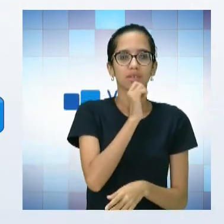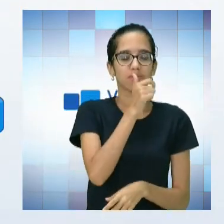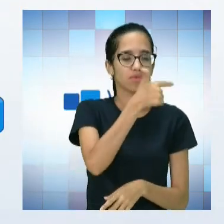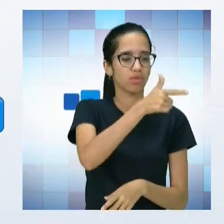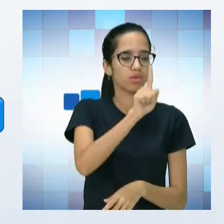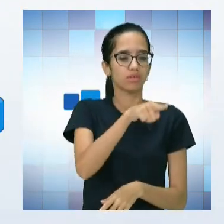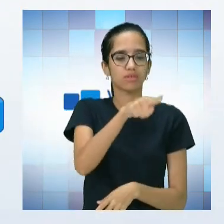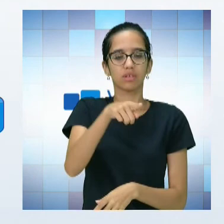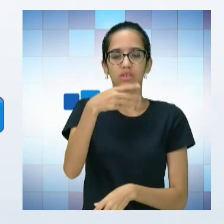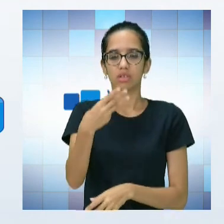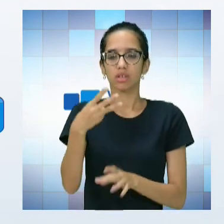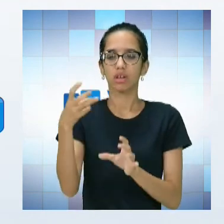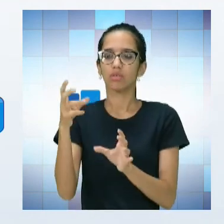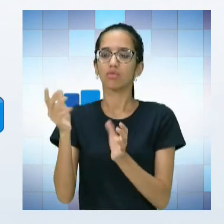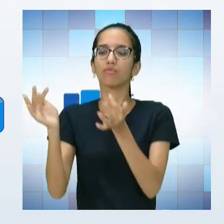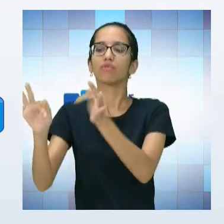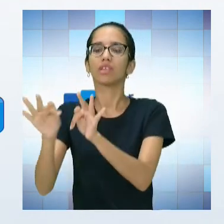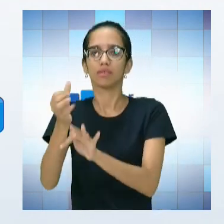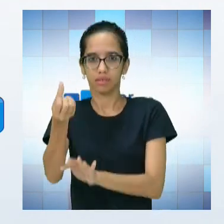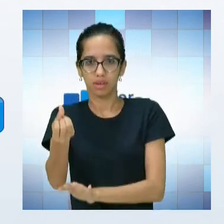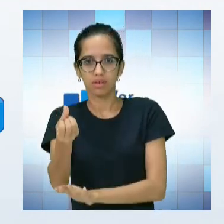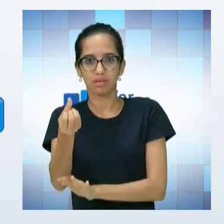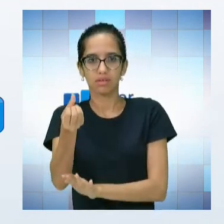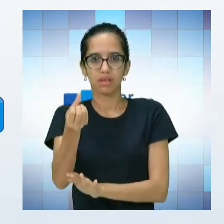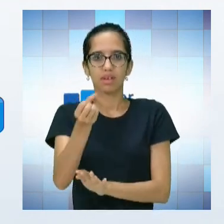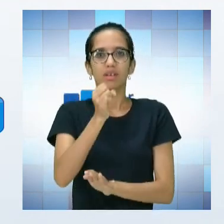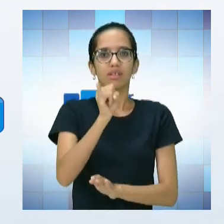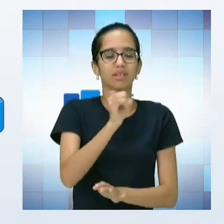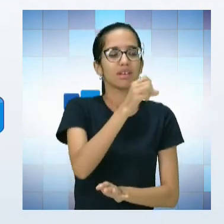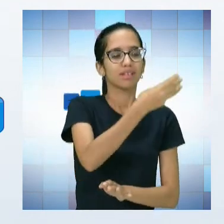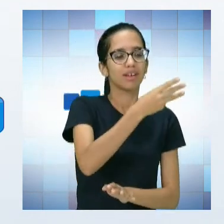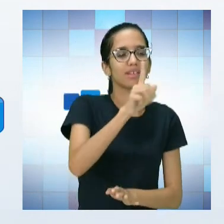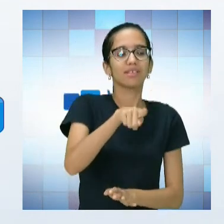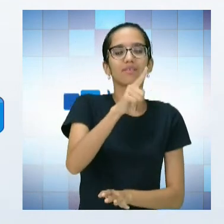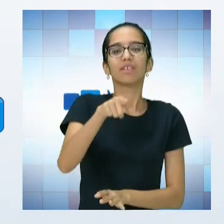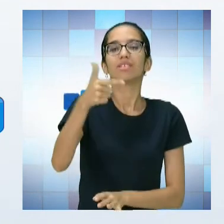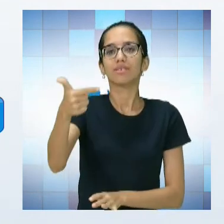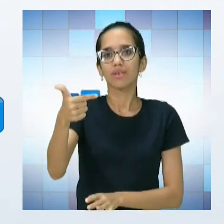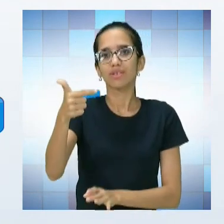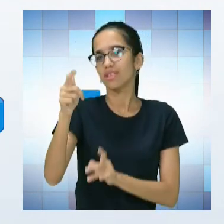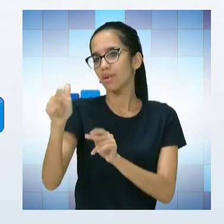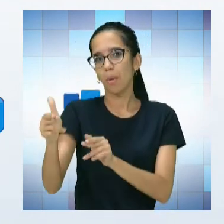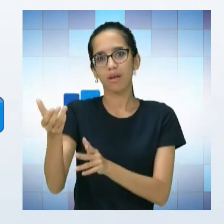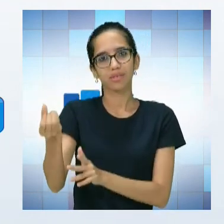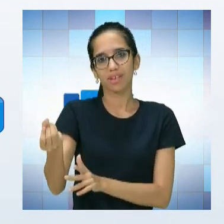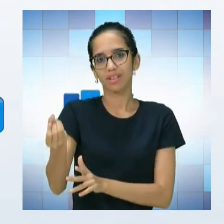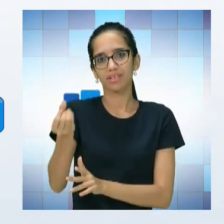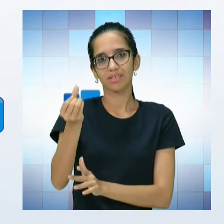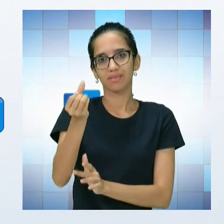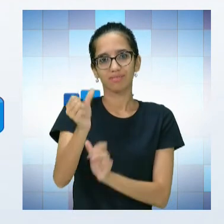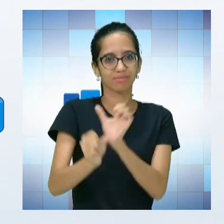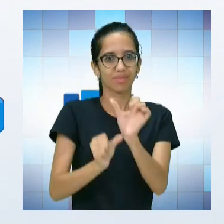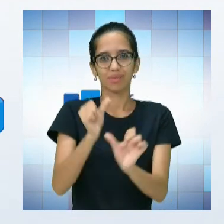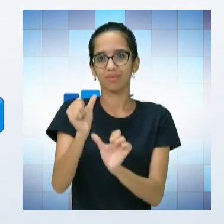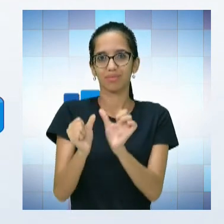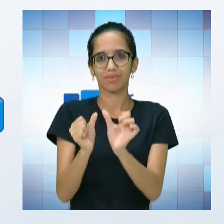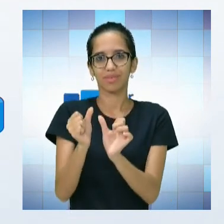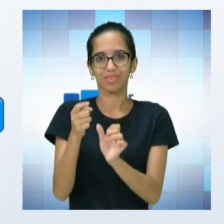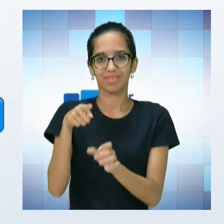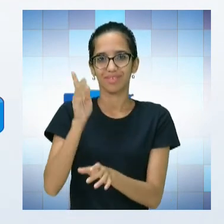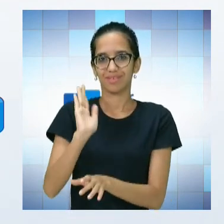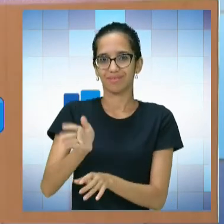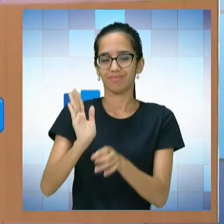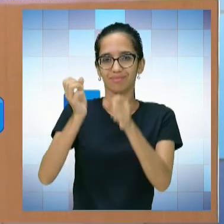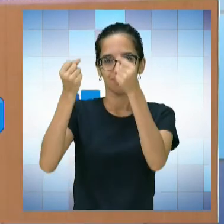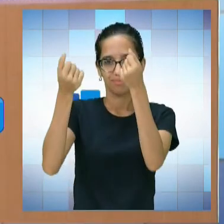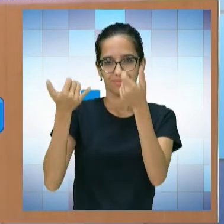Se você multiplicar três vezes dois, vai dar seis, mesmo jeito. Então, a ordem dos fatores não altera o produto. Está importante, está aí, Jaime, a